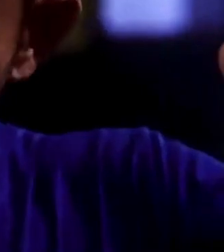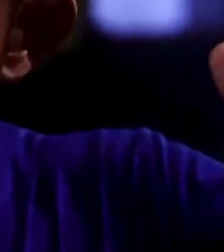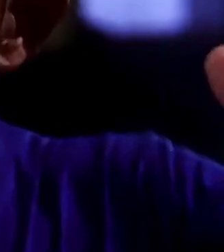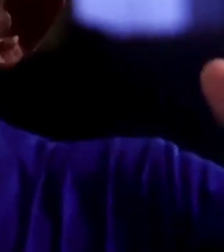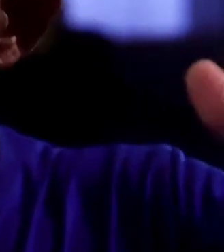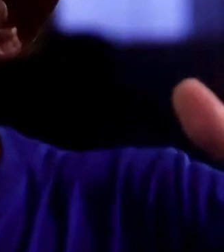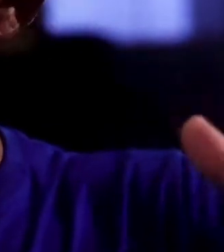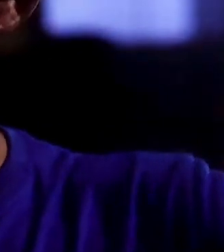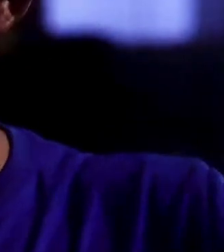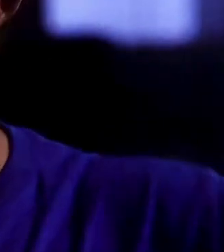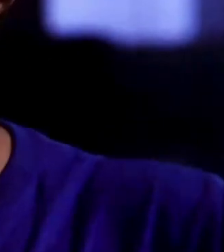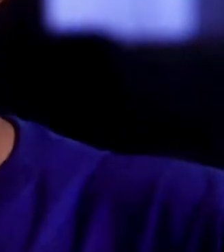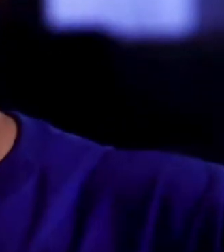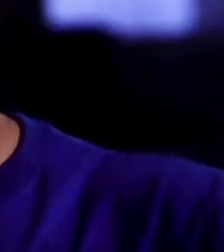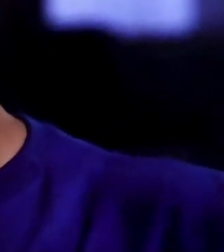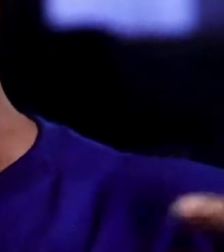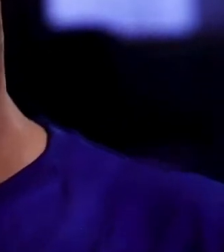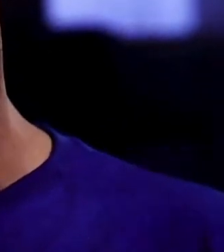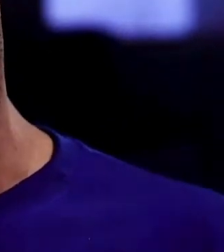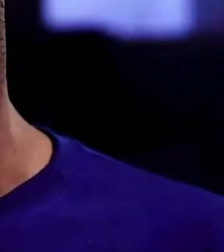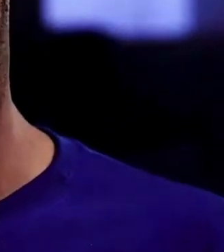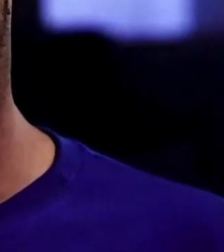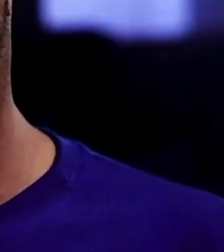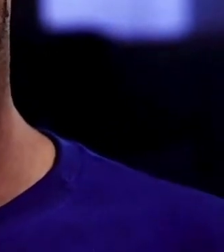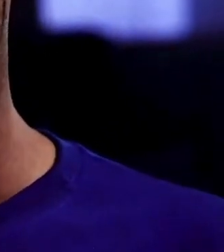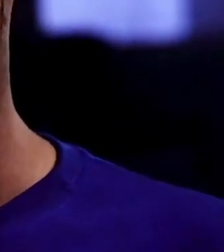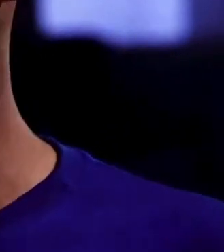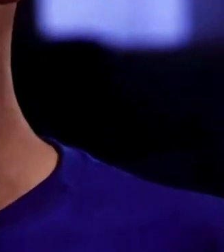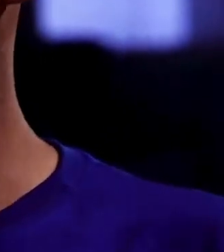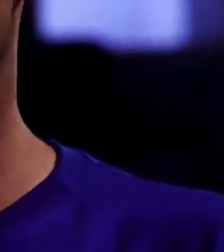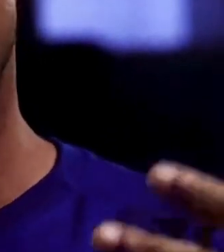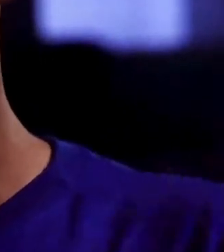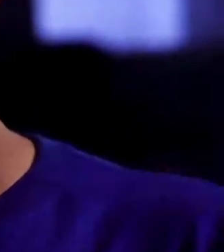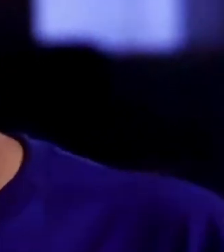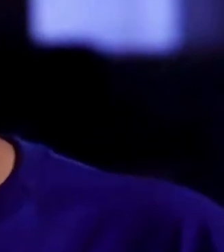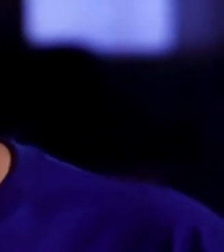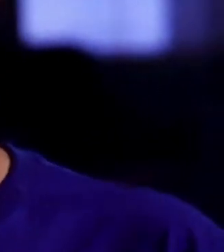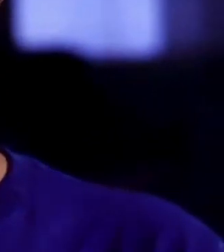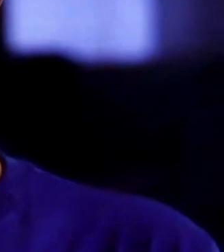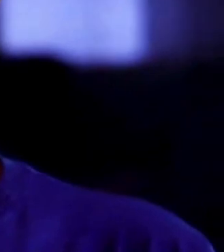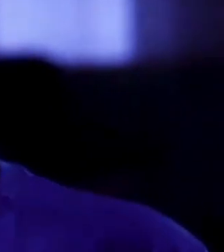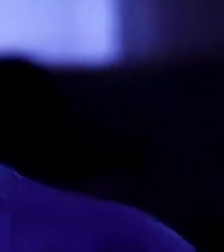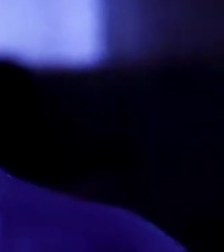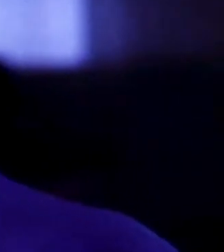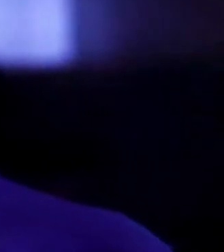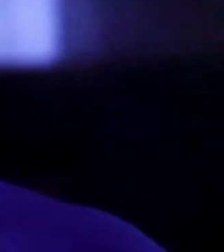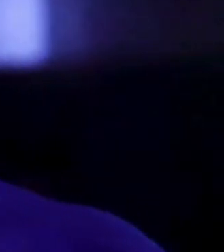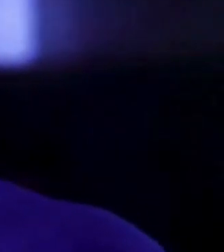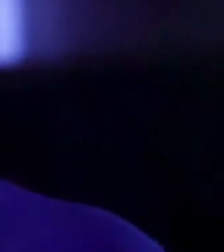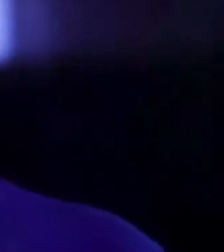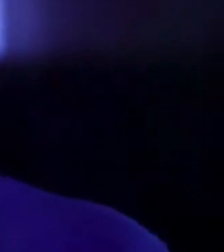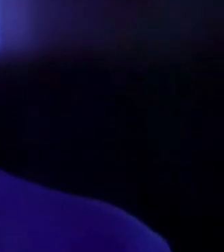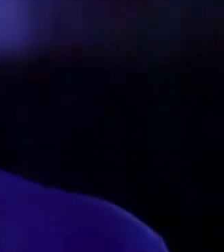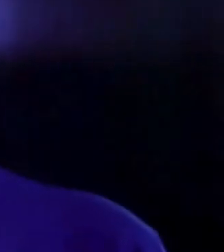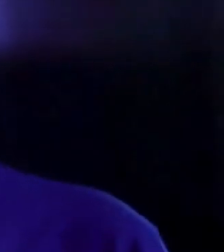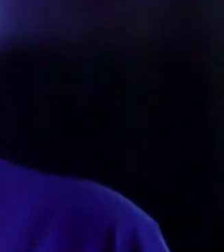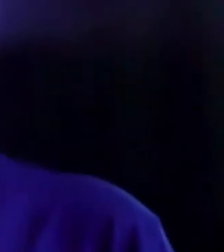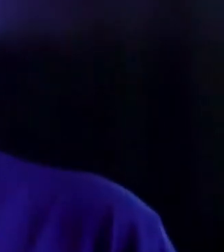meninos chiquiticos têm que tomar leite completa. E a leite completa, você, em seu salário,